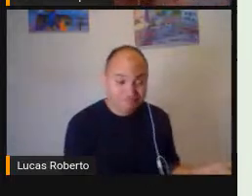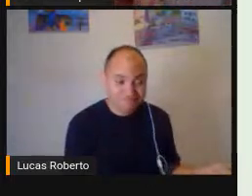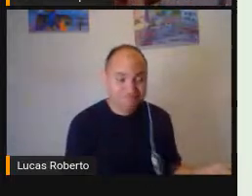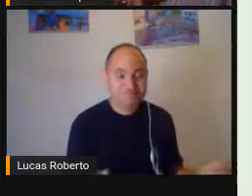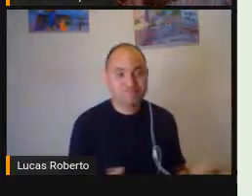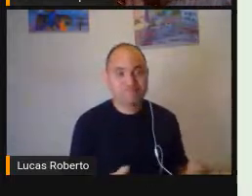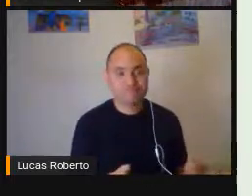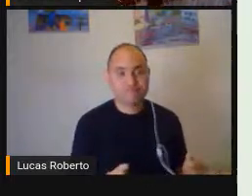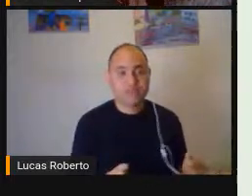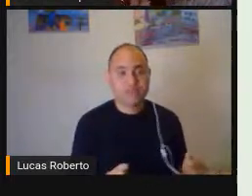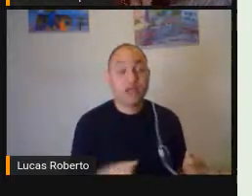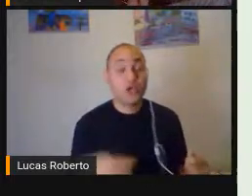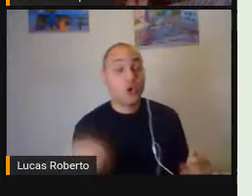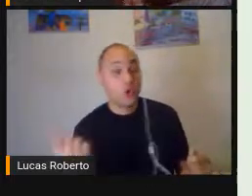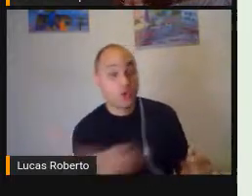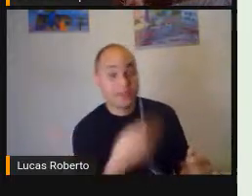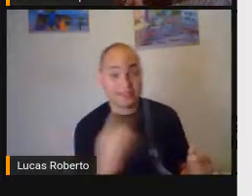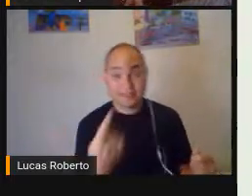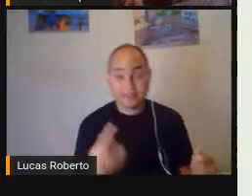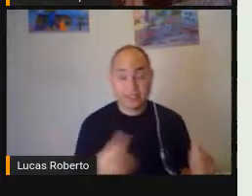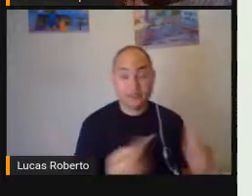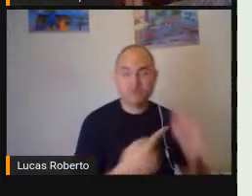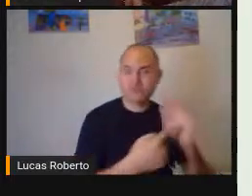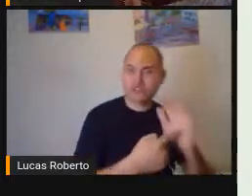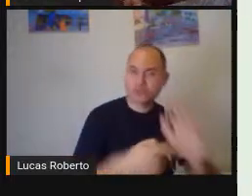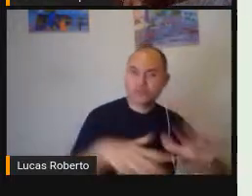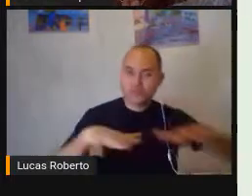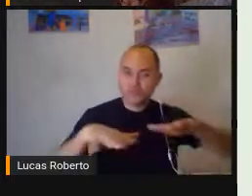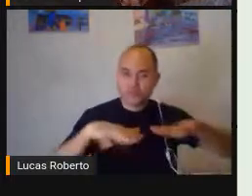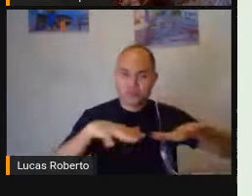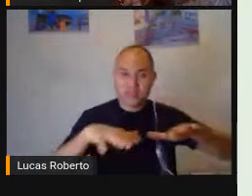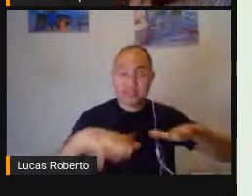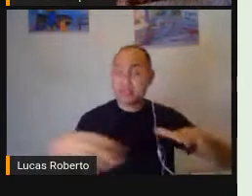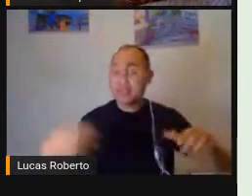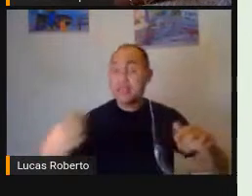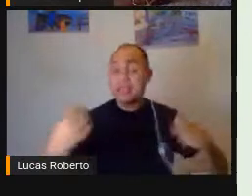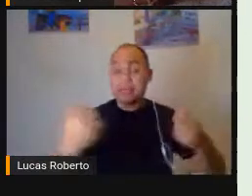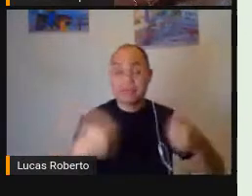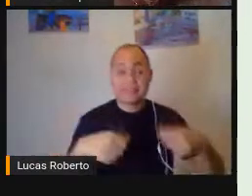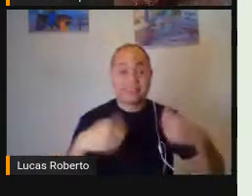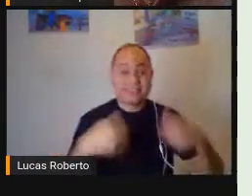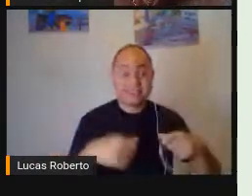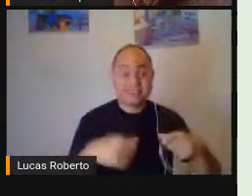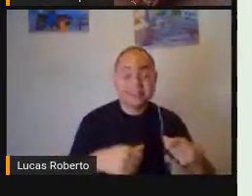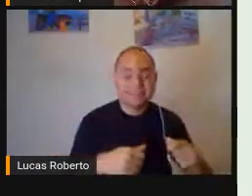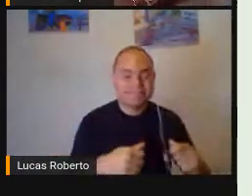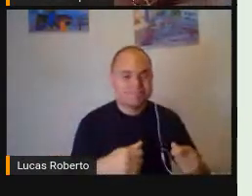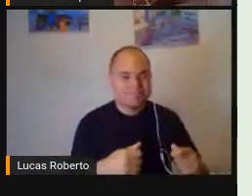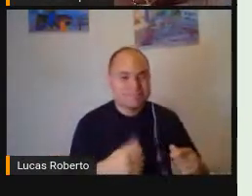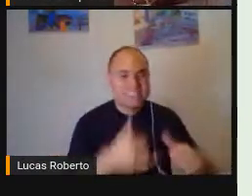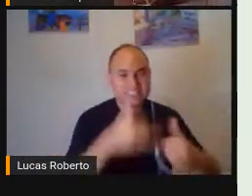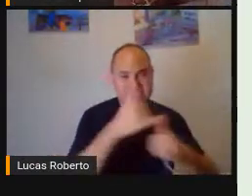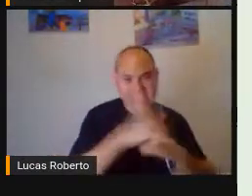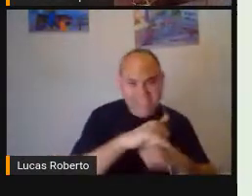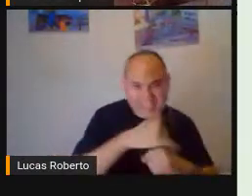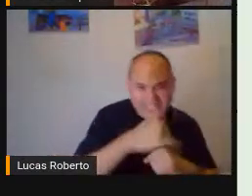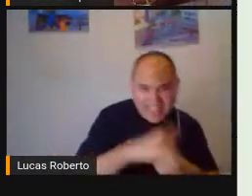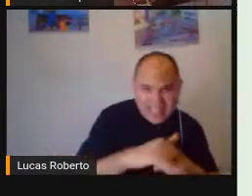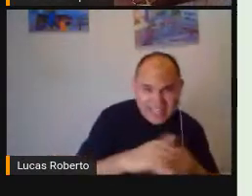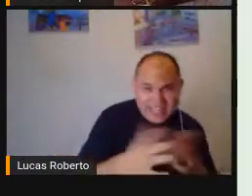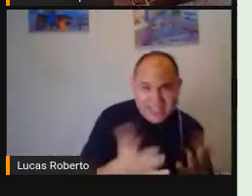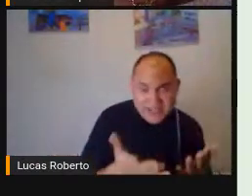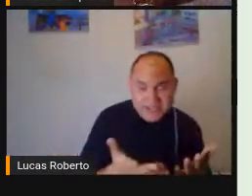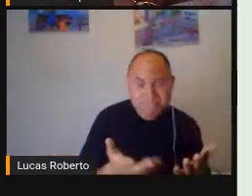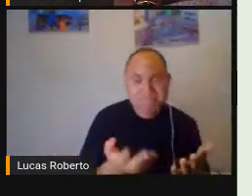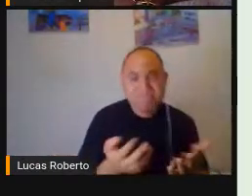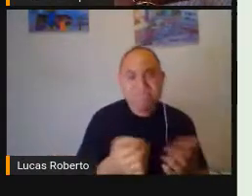Então a gente Traz aqui Um movimento Que precisa De intencionalidade Entre esses profissionais Aqui